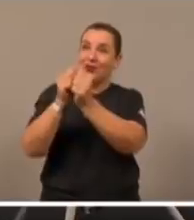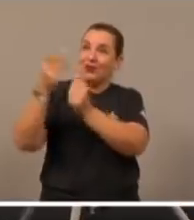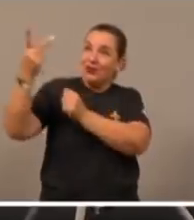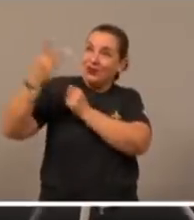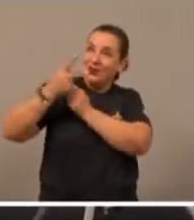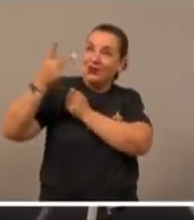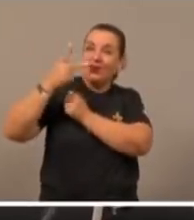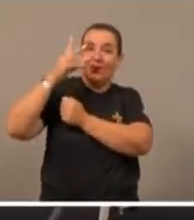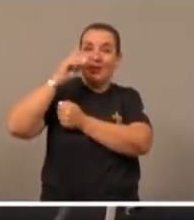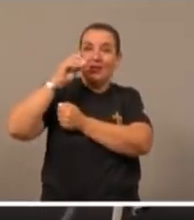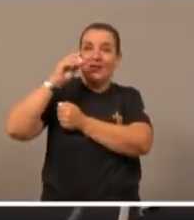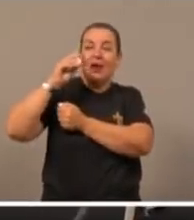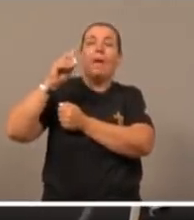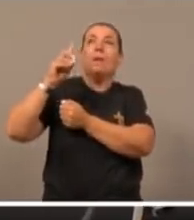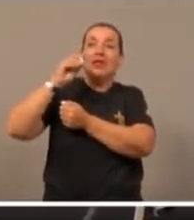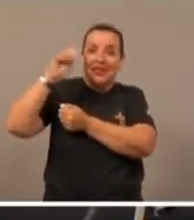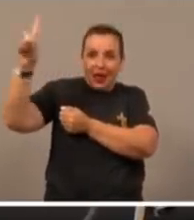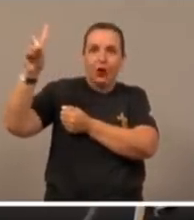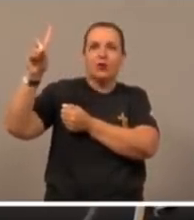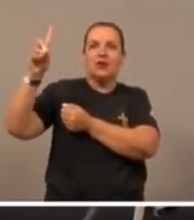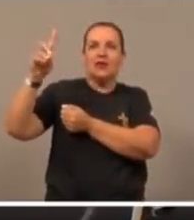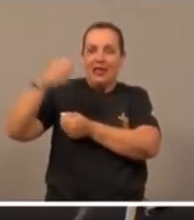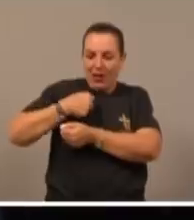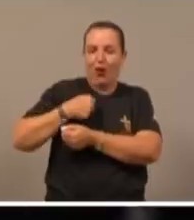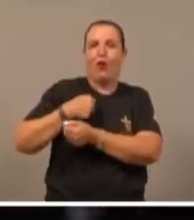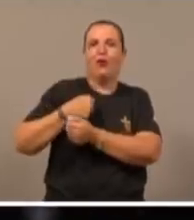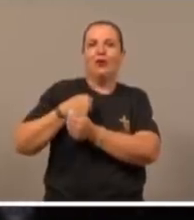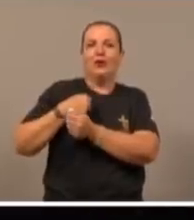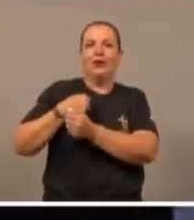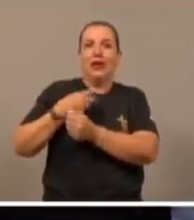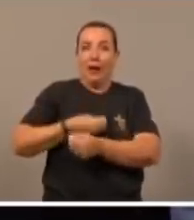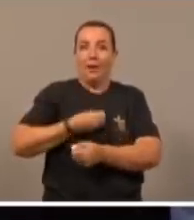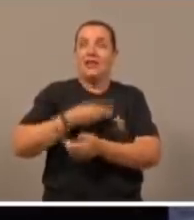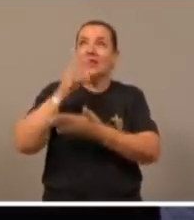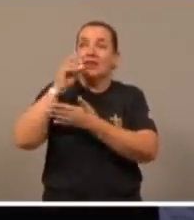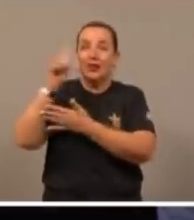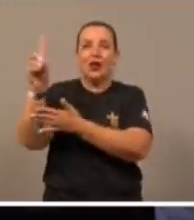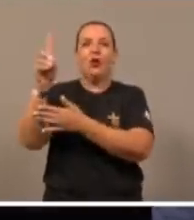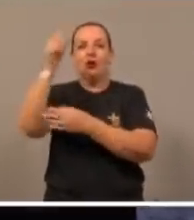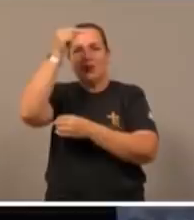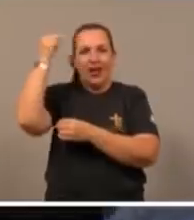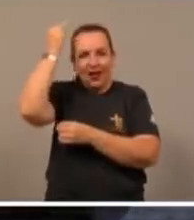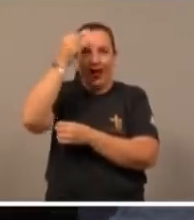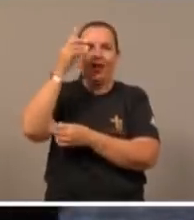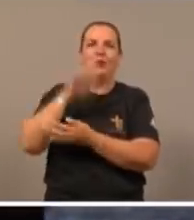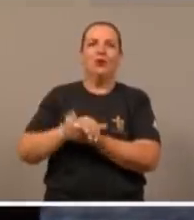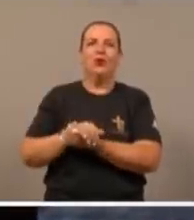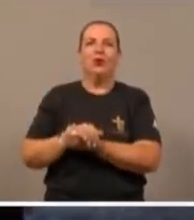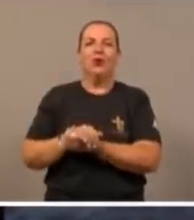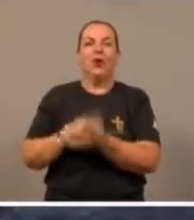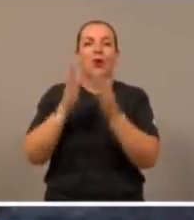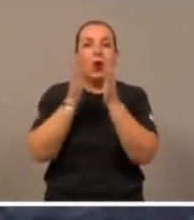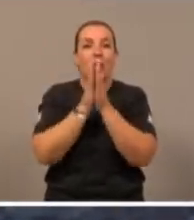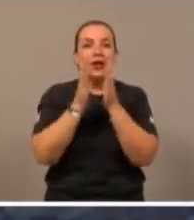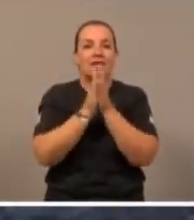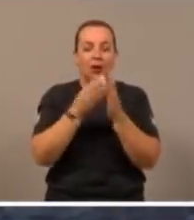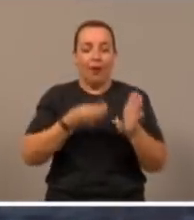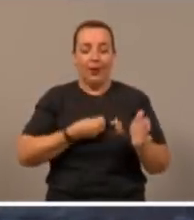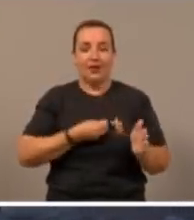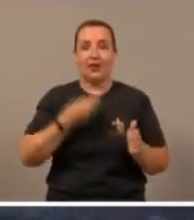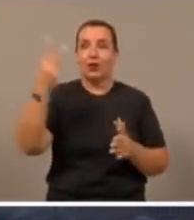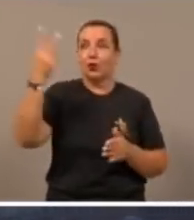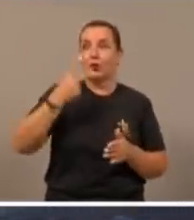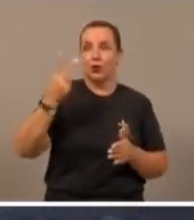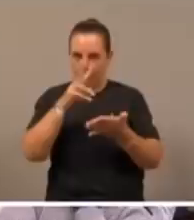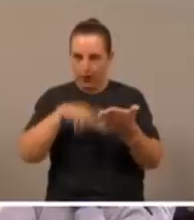isso aqui representa tudo o que eu quero dizer, é a presença do sagrado, é a presença do divino, oração é a presença de duas